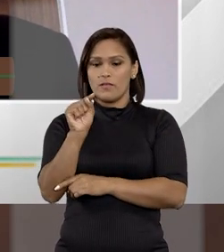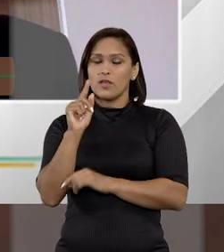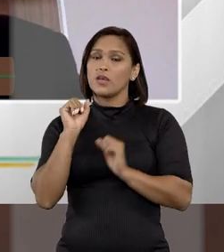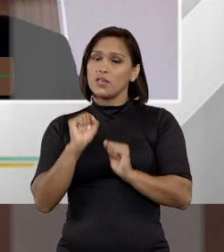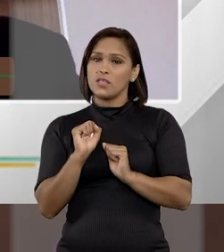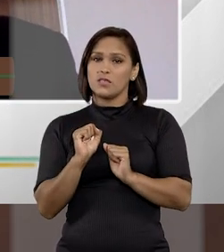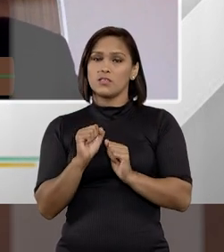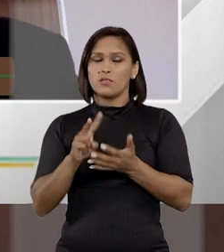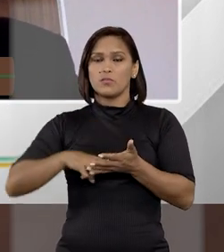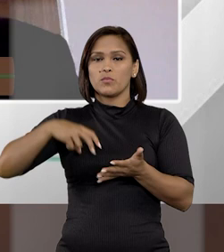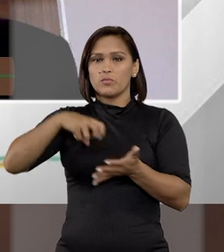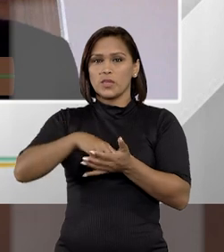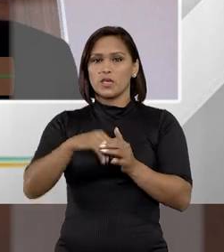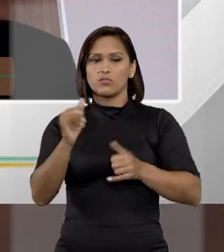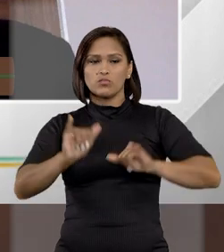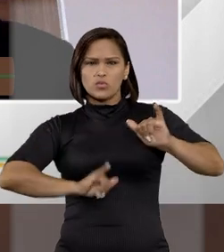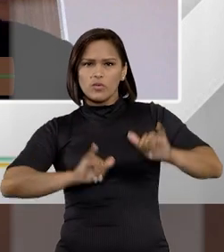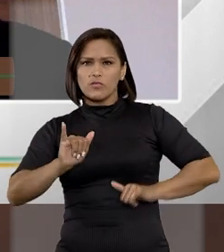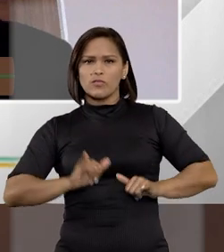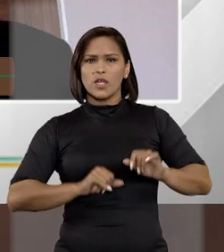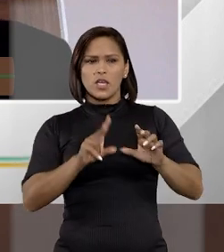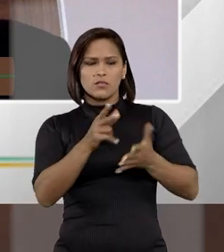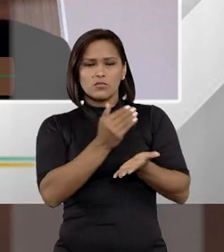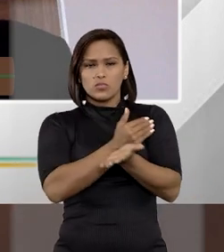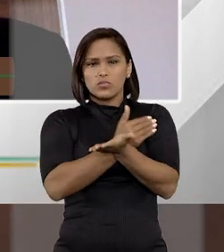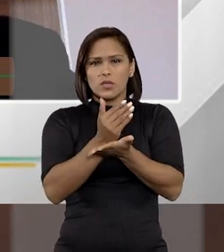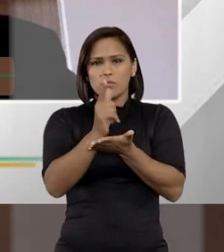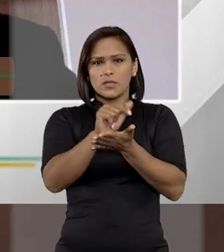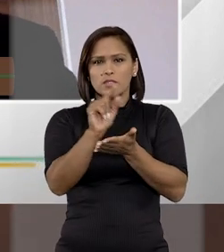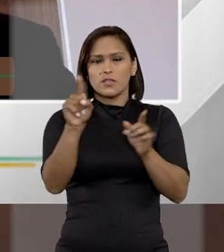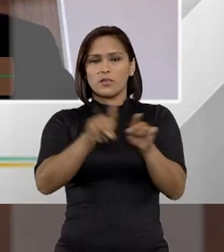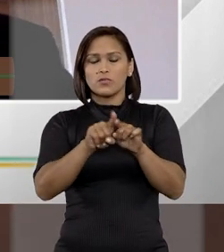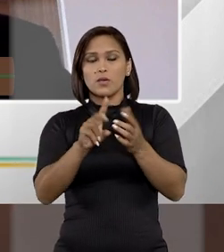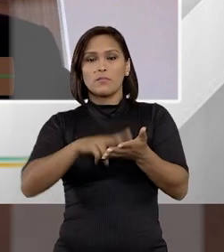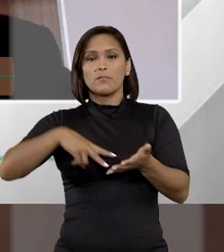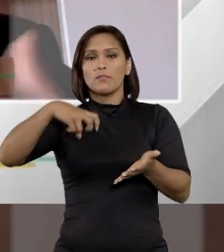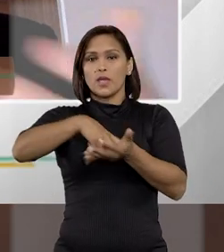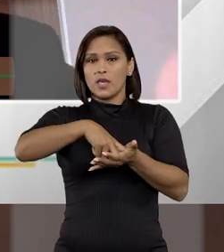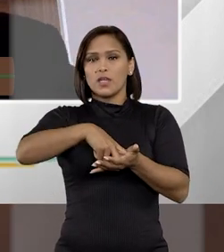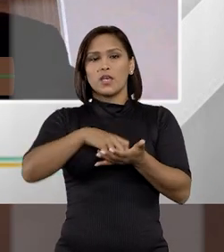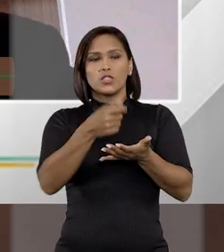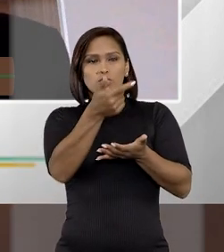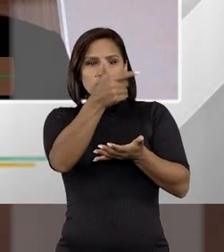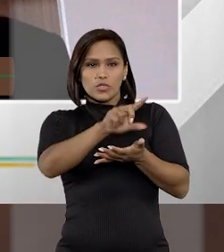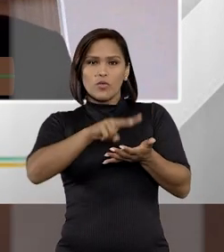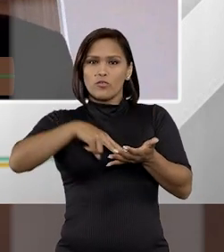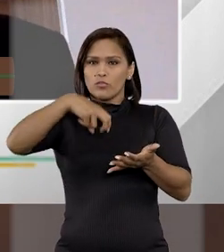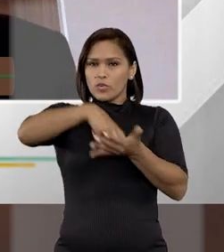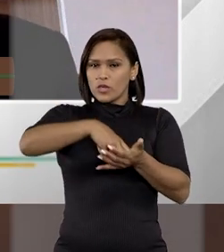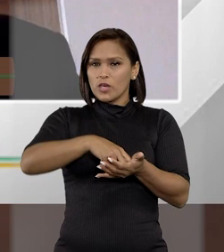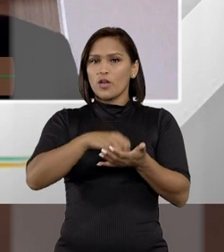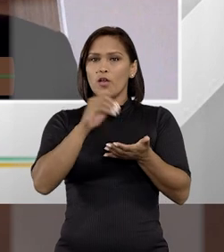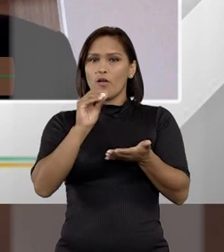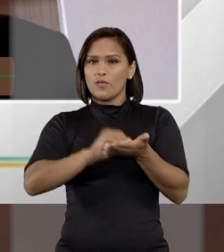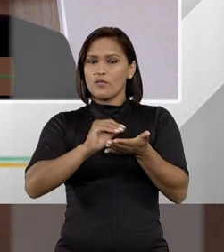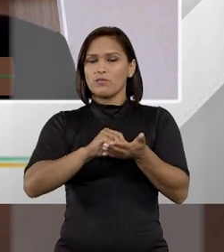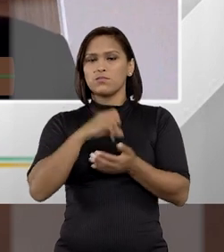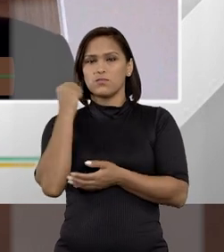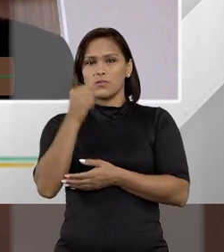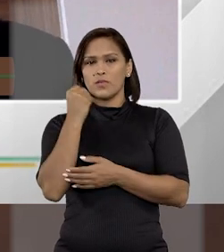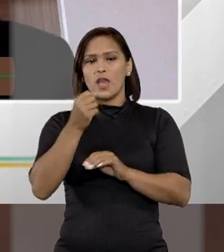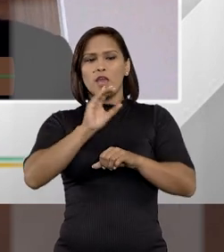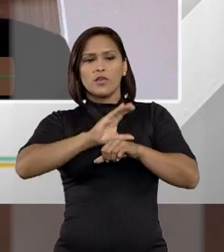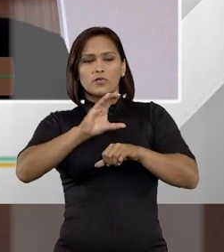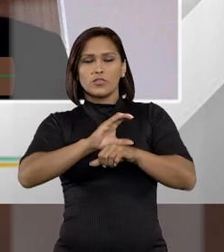isso aí, sob pena de ele sofrer essa sanção disciplinar, sob pena dele ser punível aí com uma falta grave, grave, isso